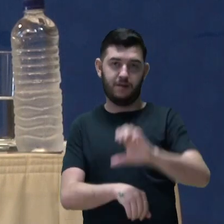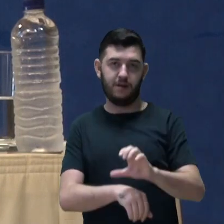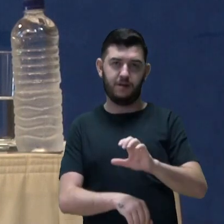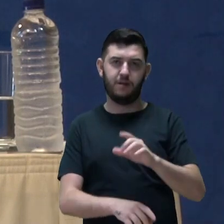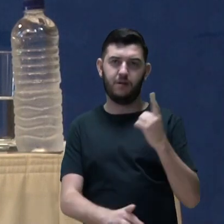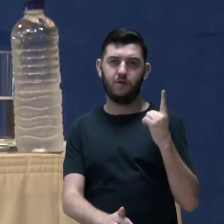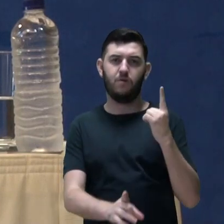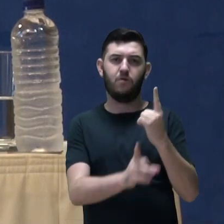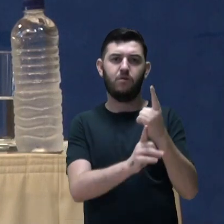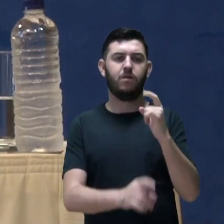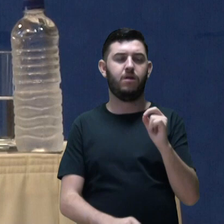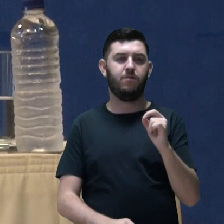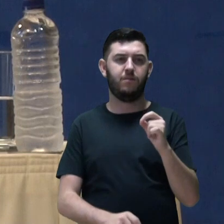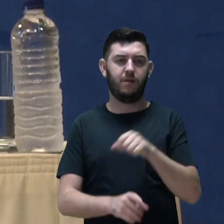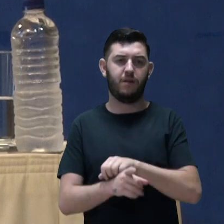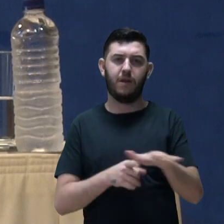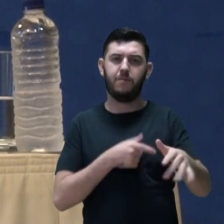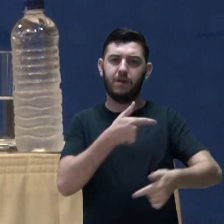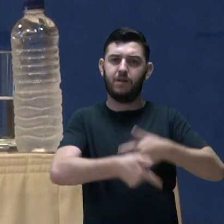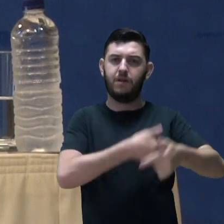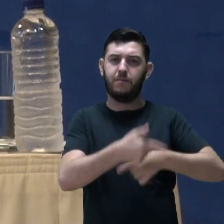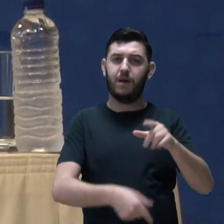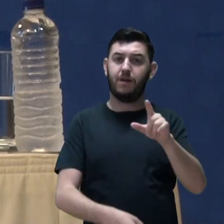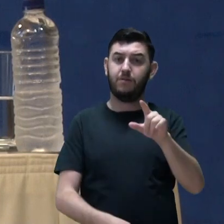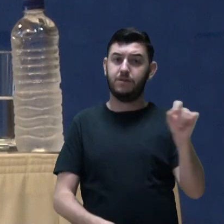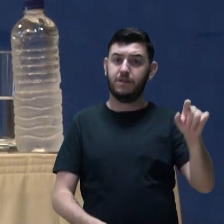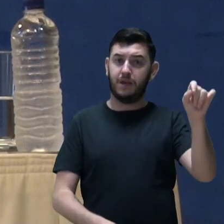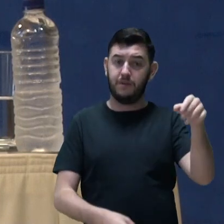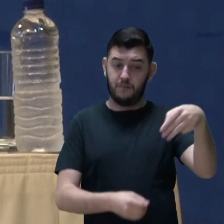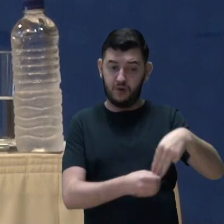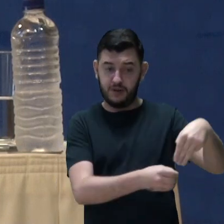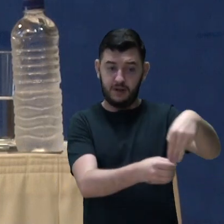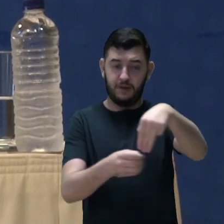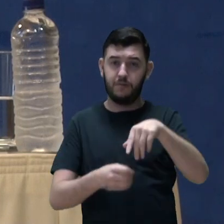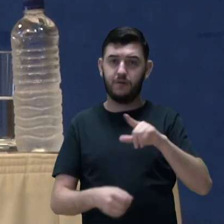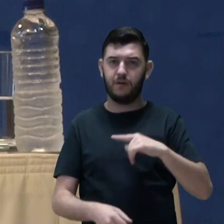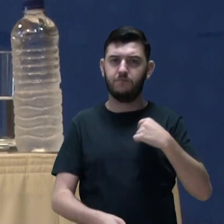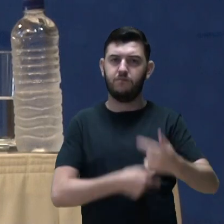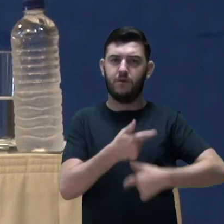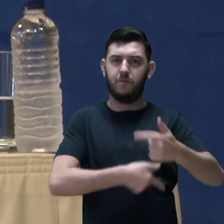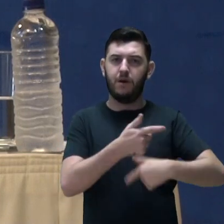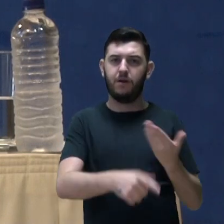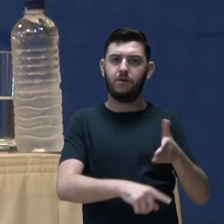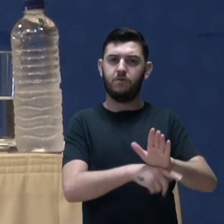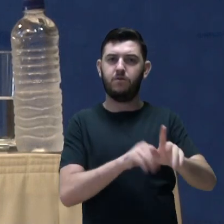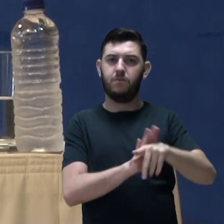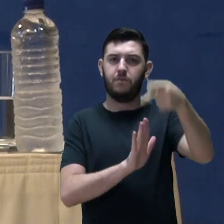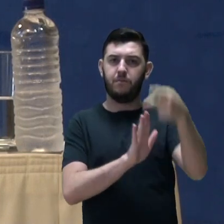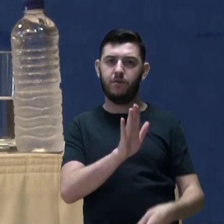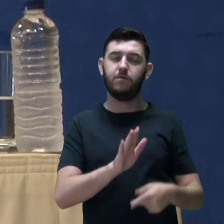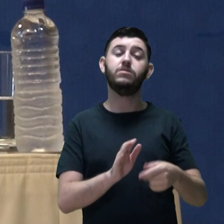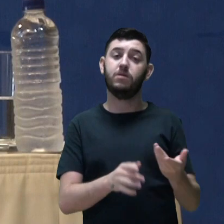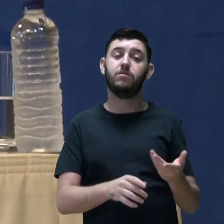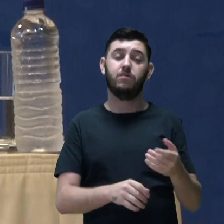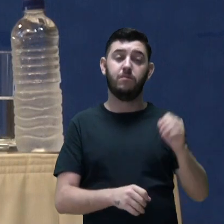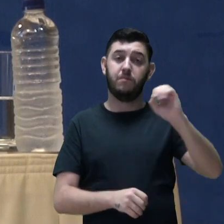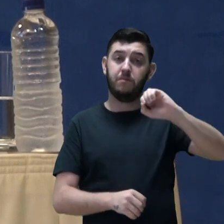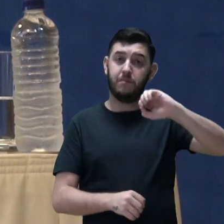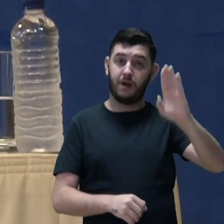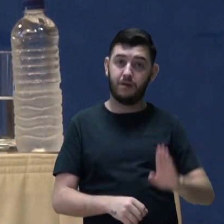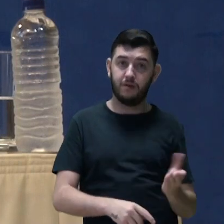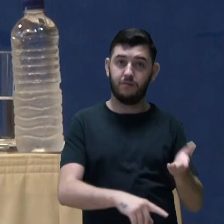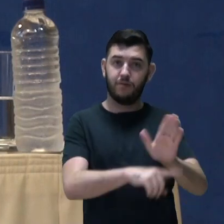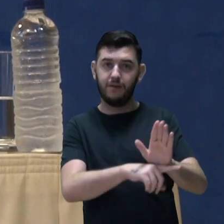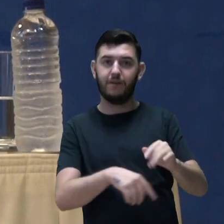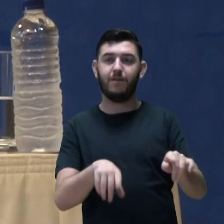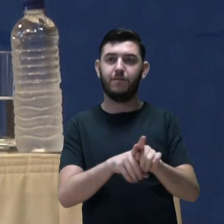e dos 100 municípios que tem a maior demanda para o programa Auxílio Brasil, nós estruturamos e pactuamos